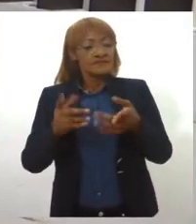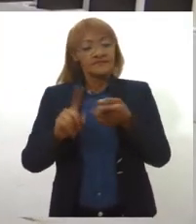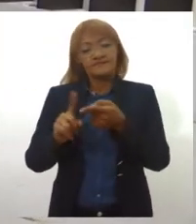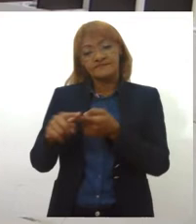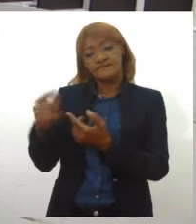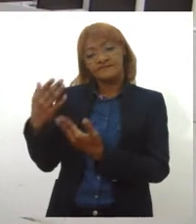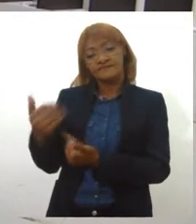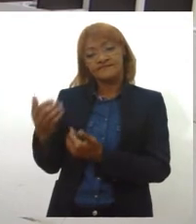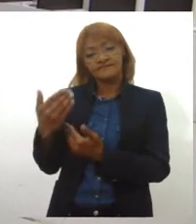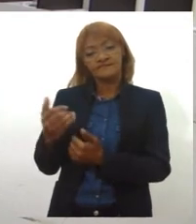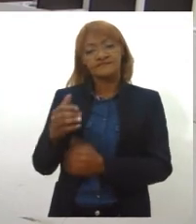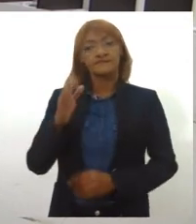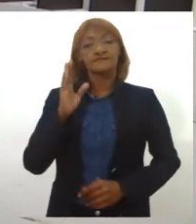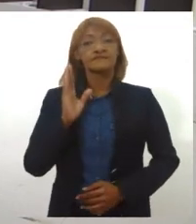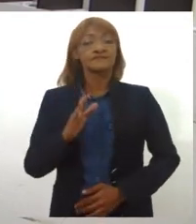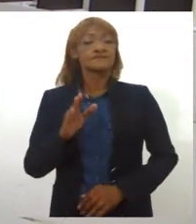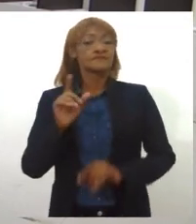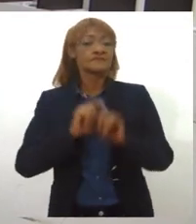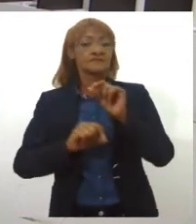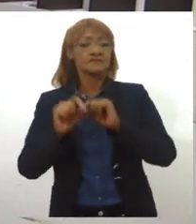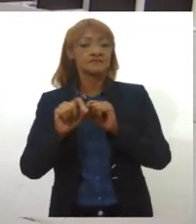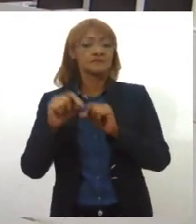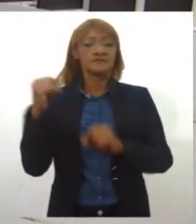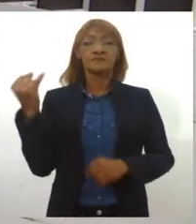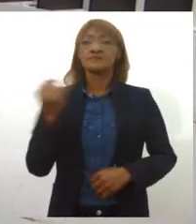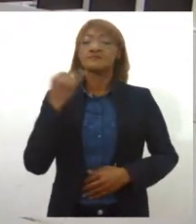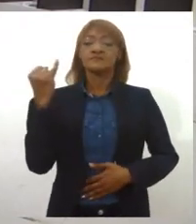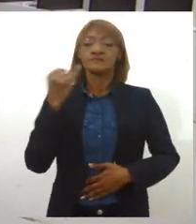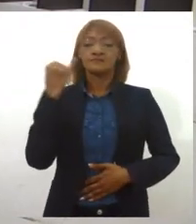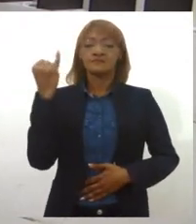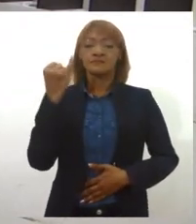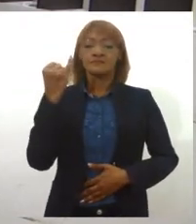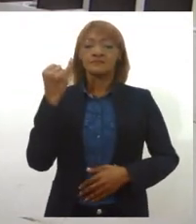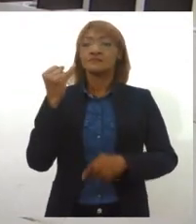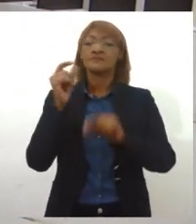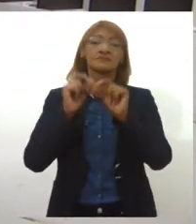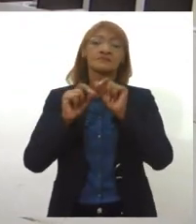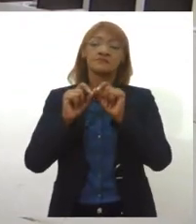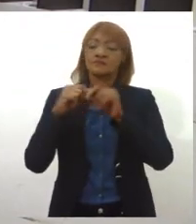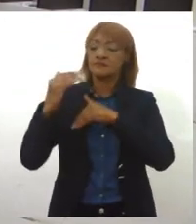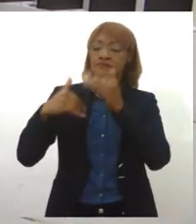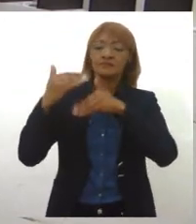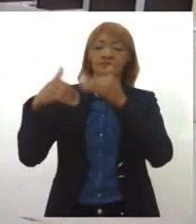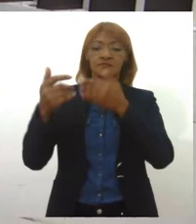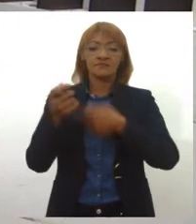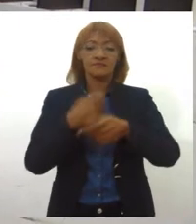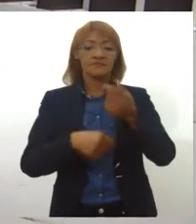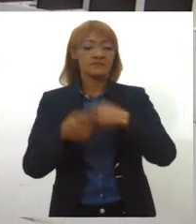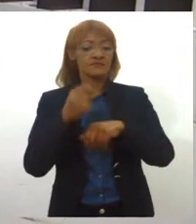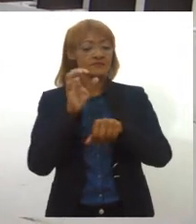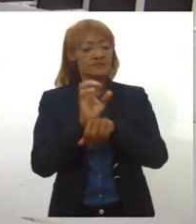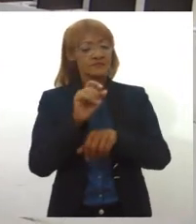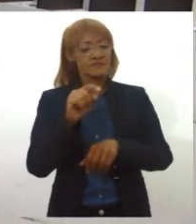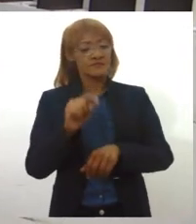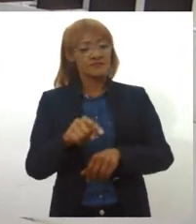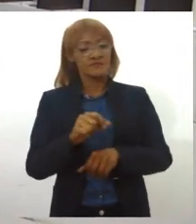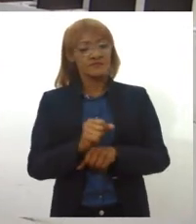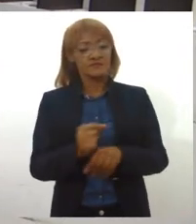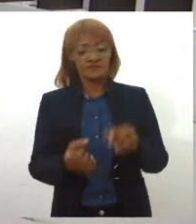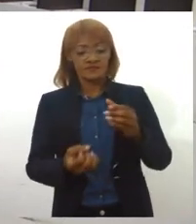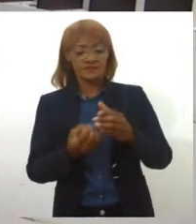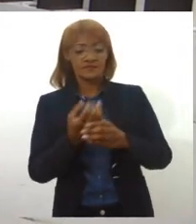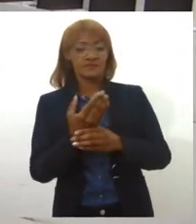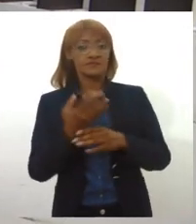né, no esporte, que é fundamental, é muito importante para o desenvolvimento econômico do Estado, né, porque gera ali no